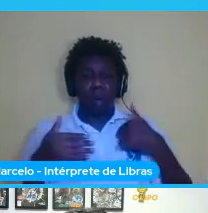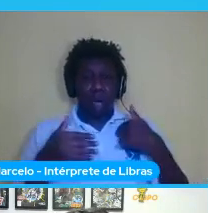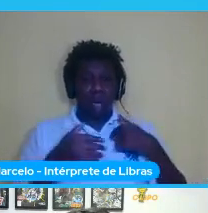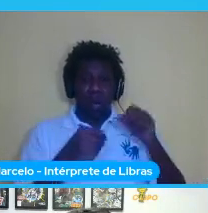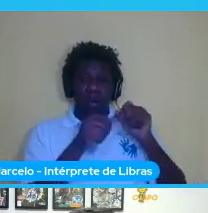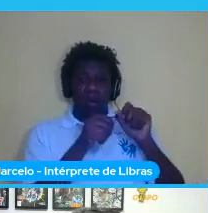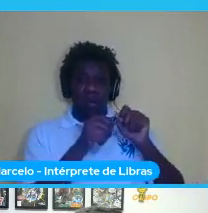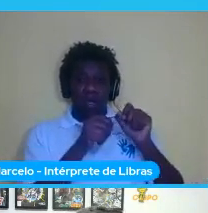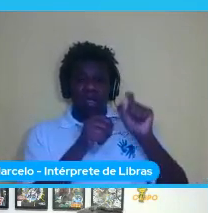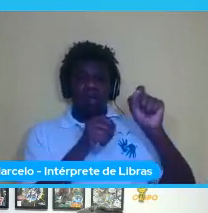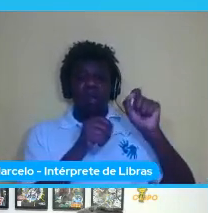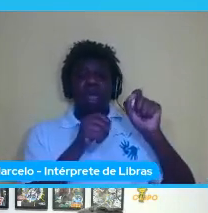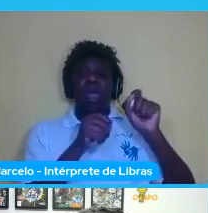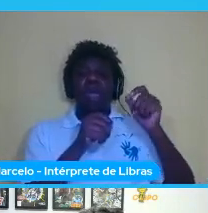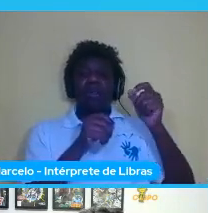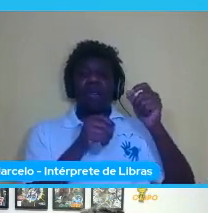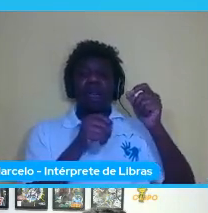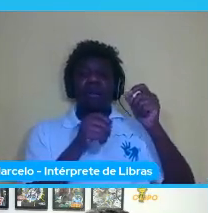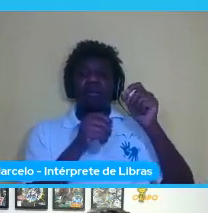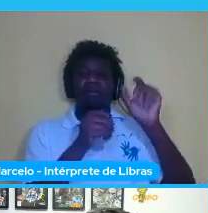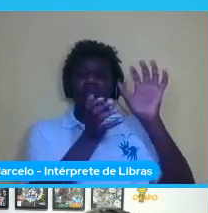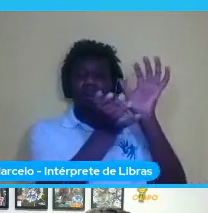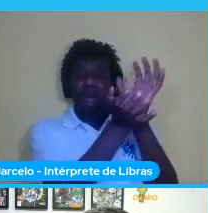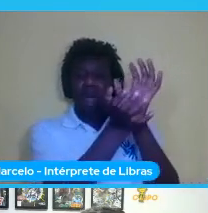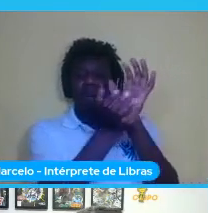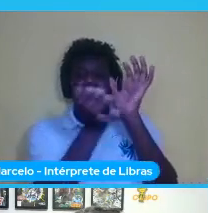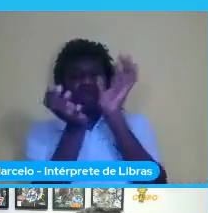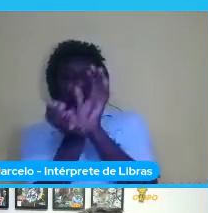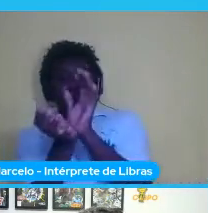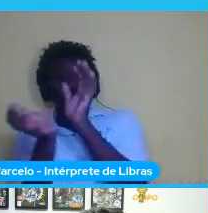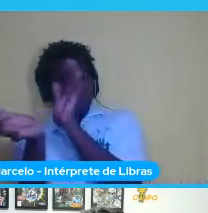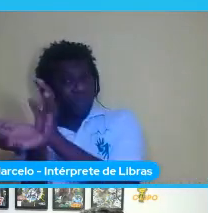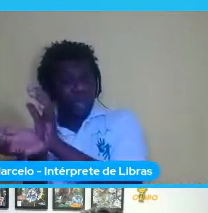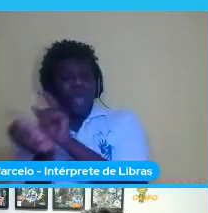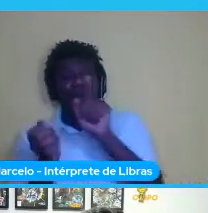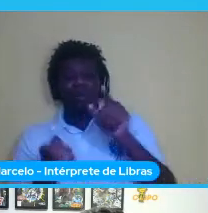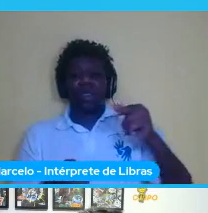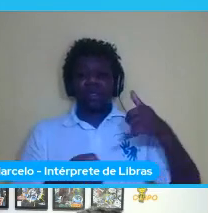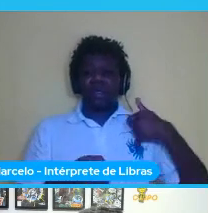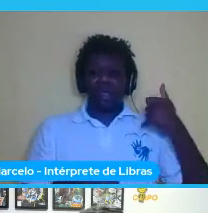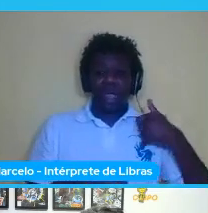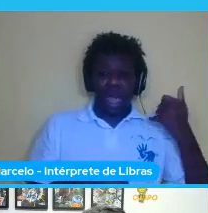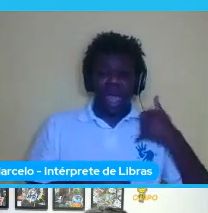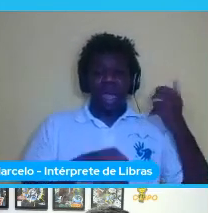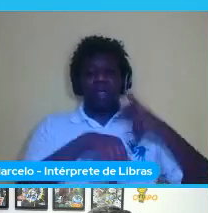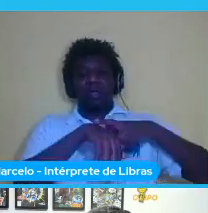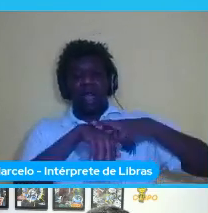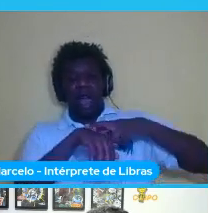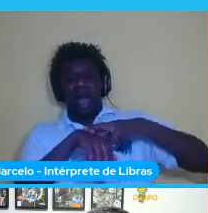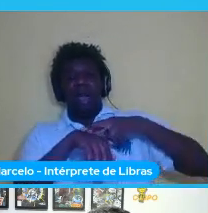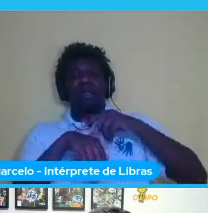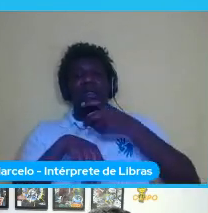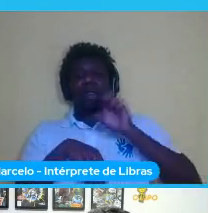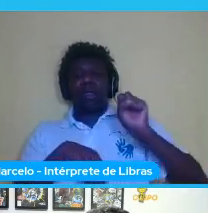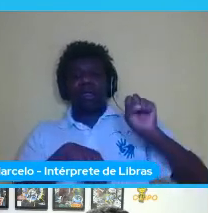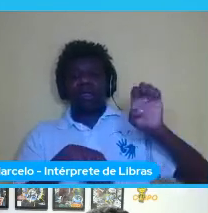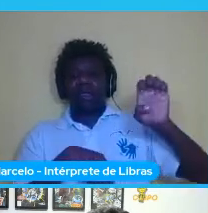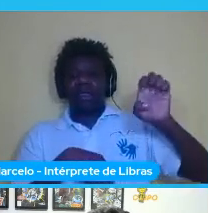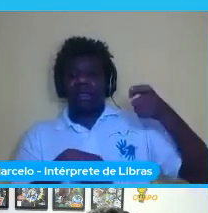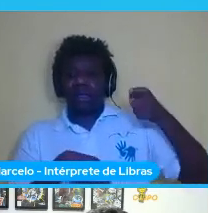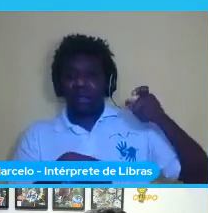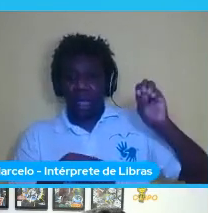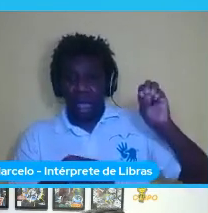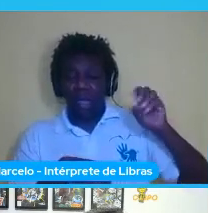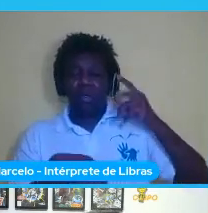classificação que eles diziam então eu separei pessoas por idade raça sexo e fui verificando se essas rotulações estavam